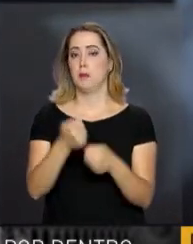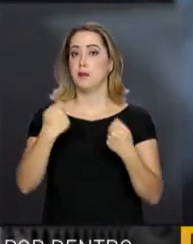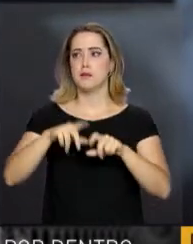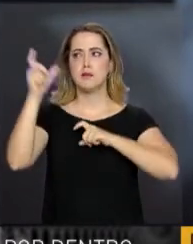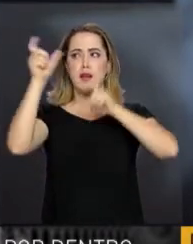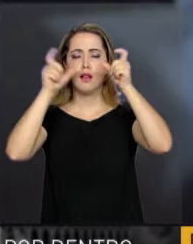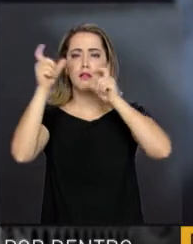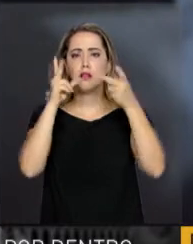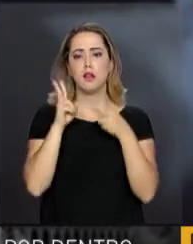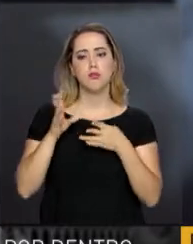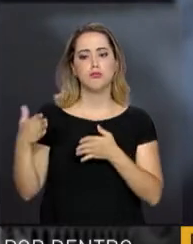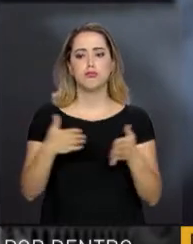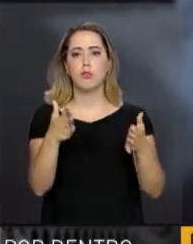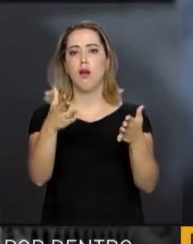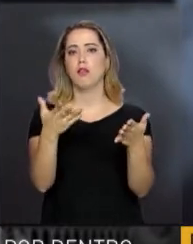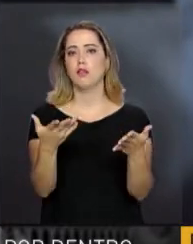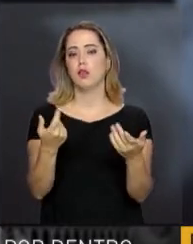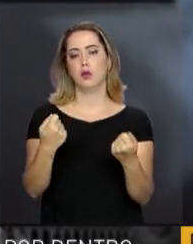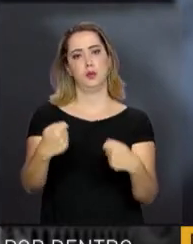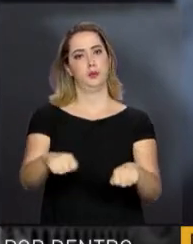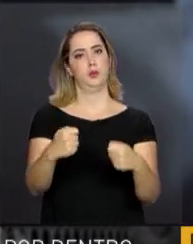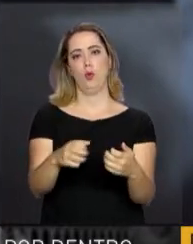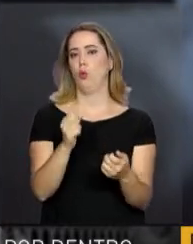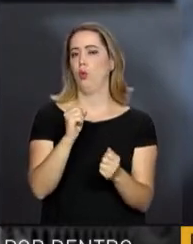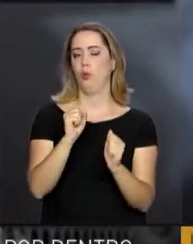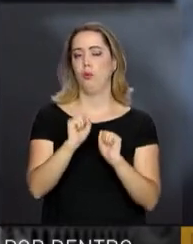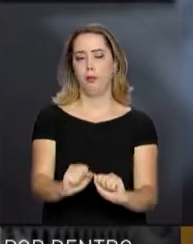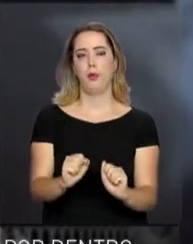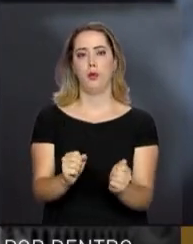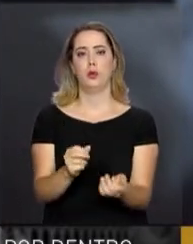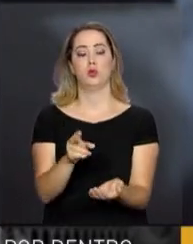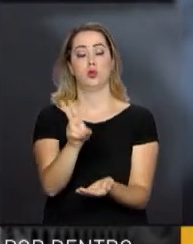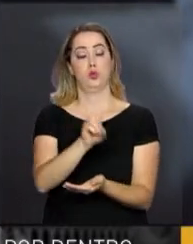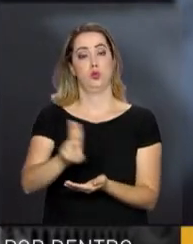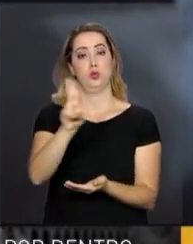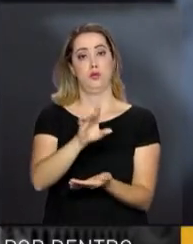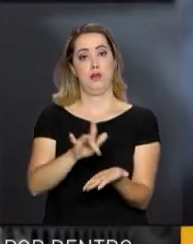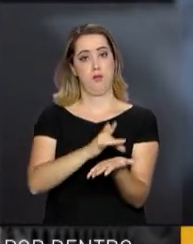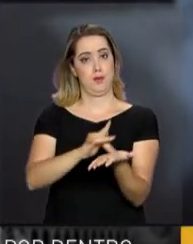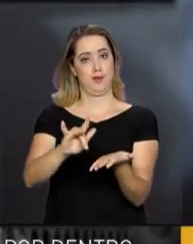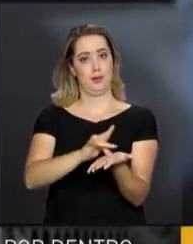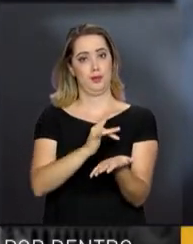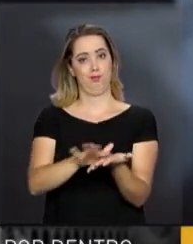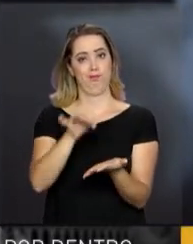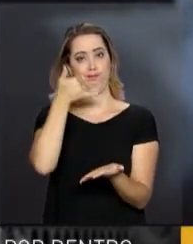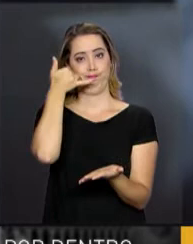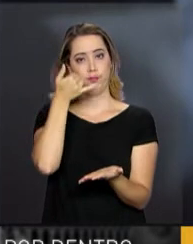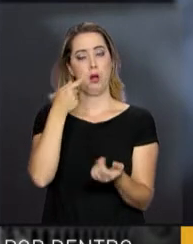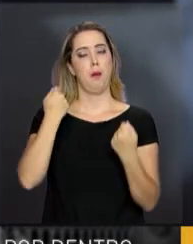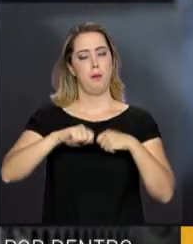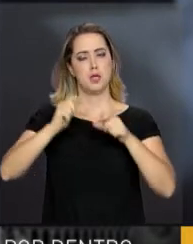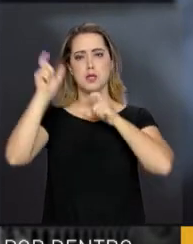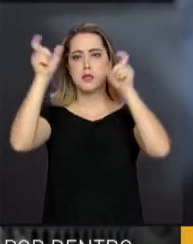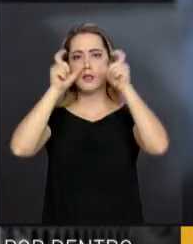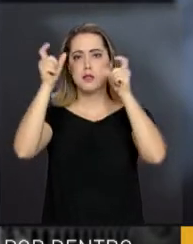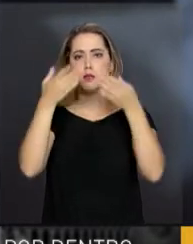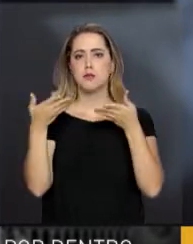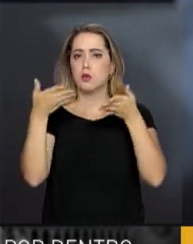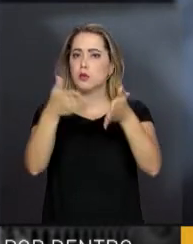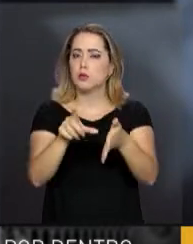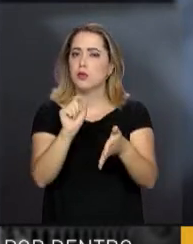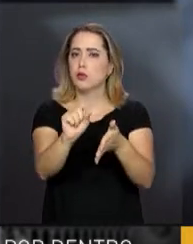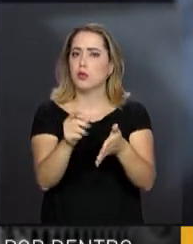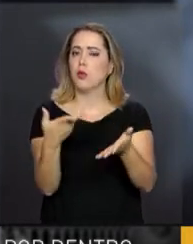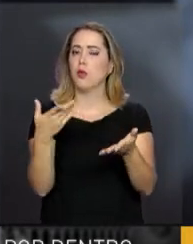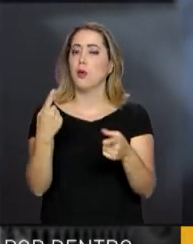Por isso, não deve fazer uso do celular, inclusive em sinal vermelho. Ele deve permanecer atento à via, uma vez que